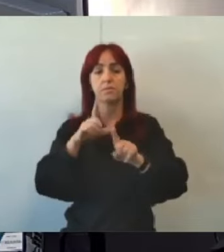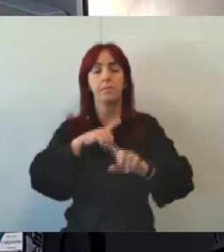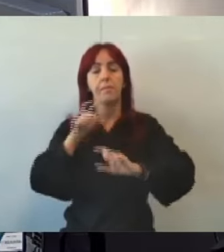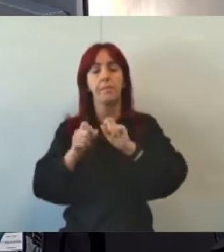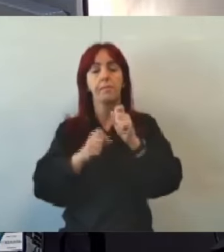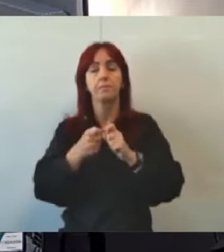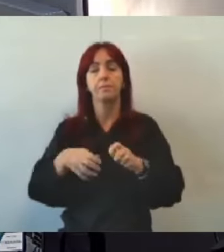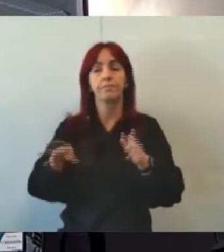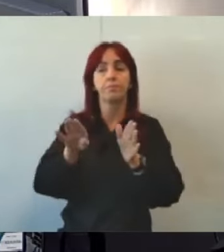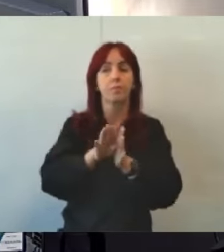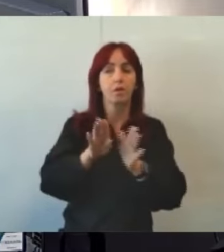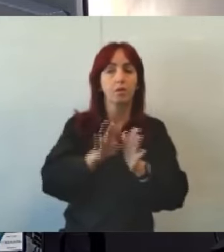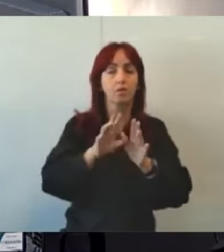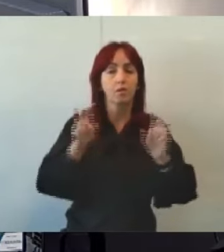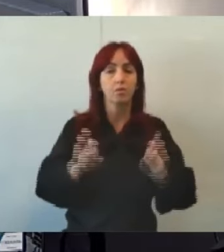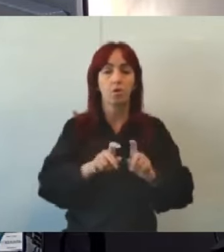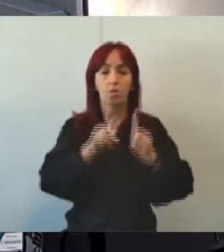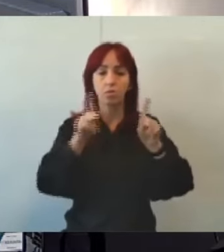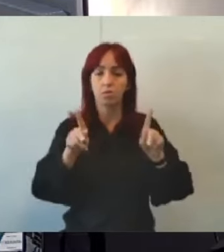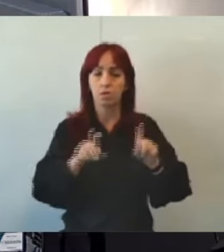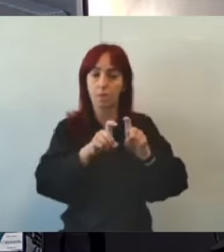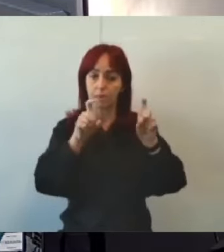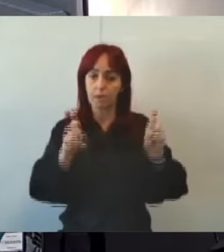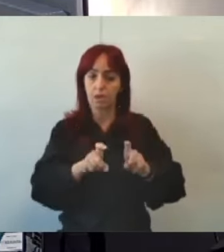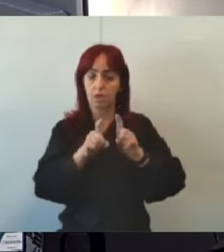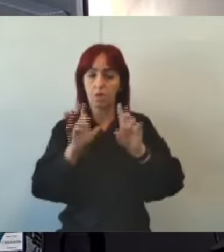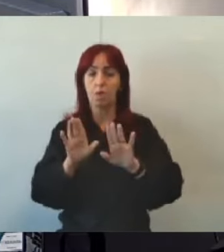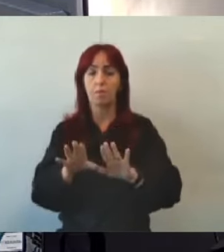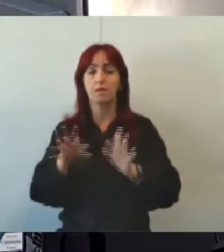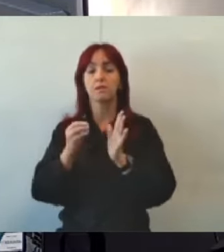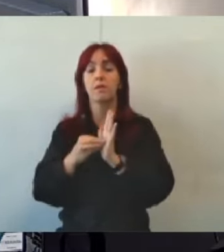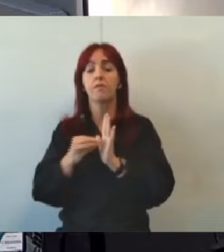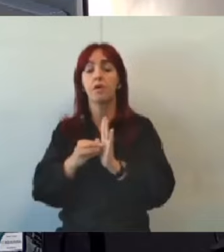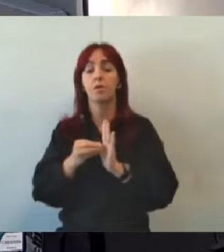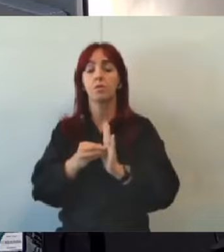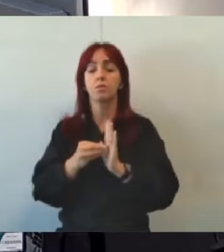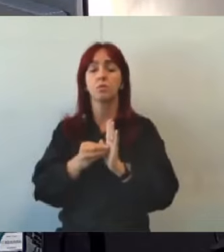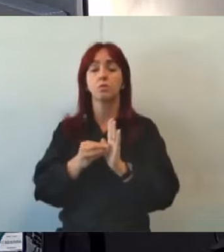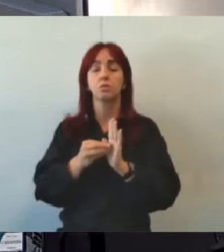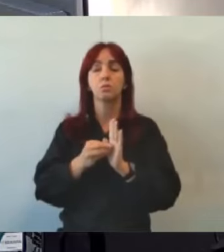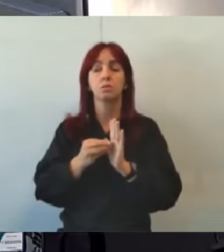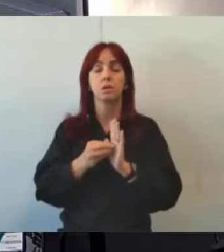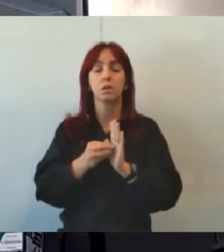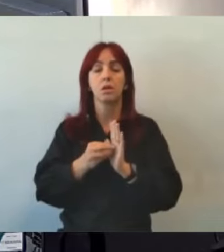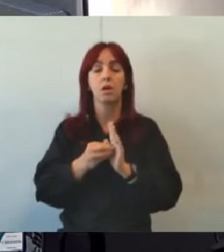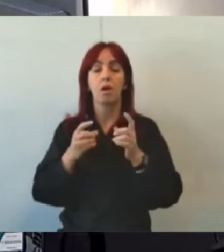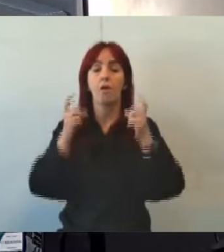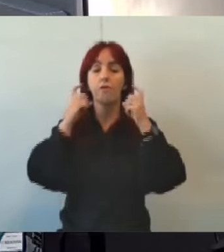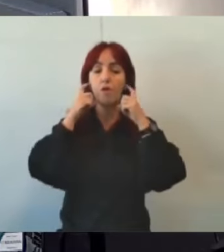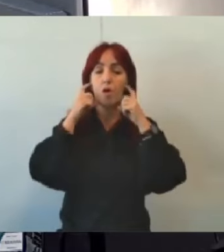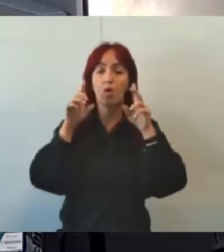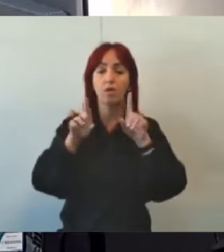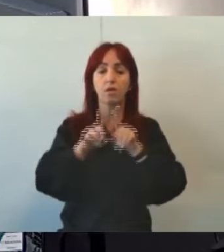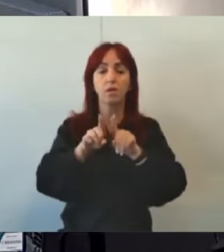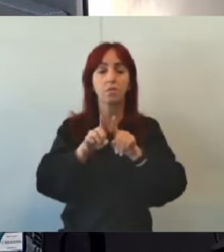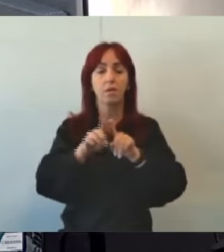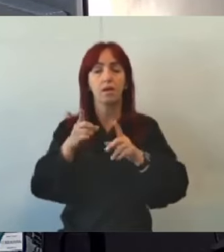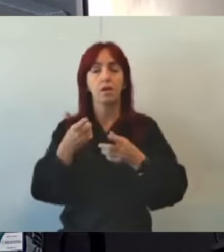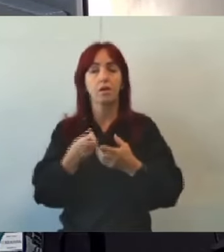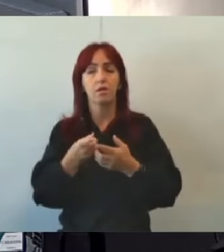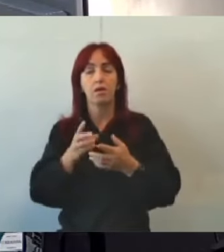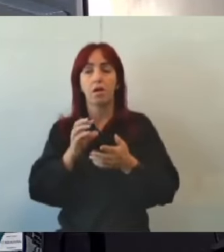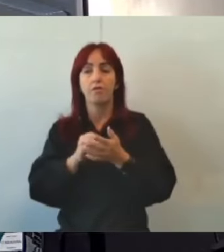computadores, mas ainda os computadores vieram sem fone, sem câmera.